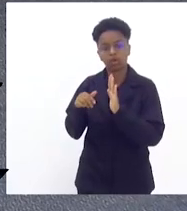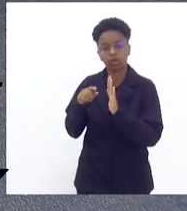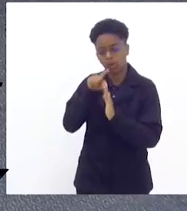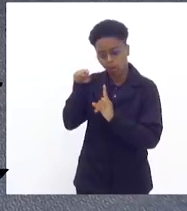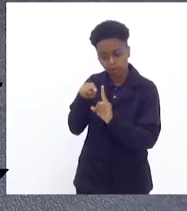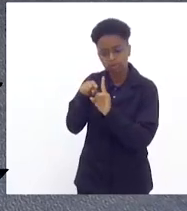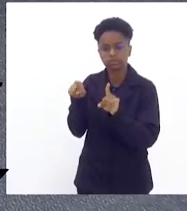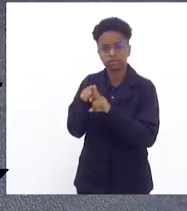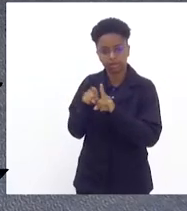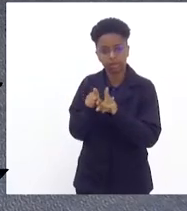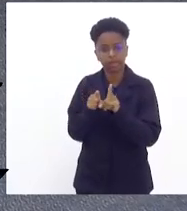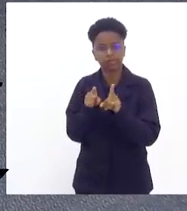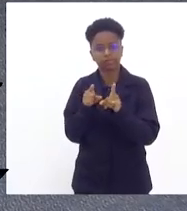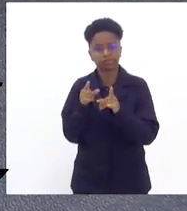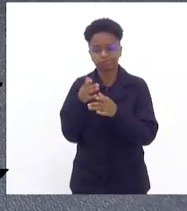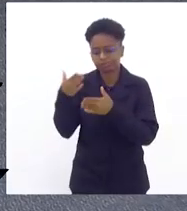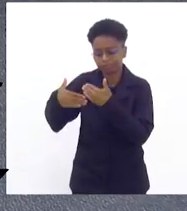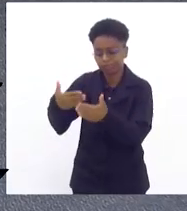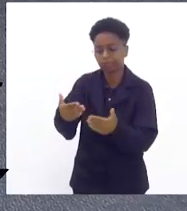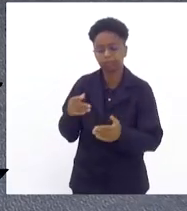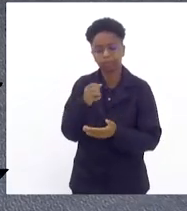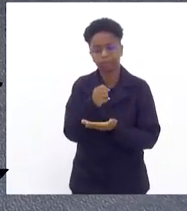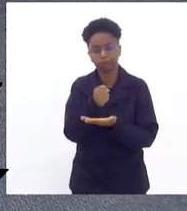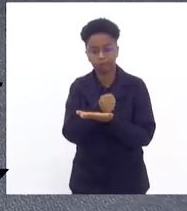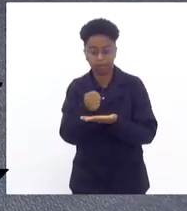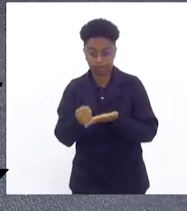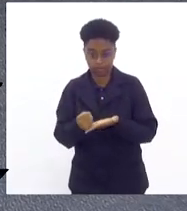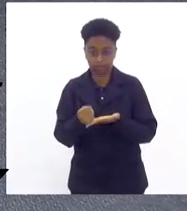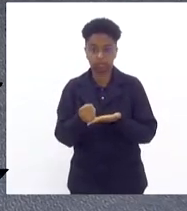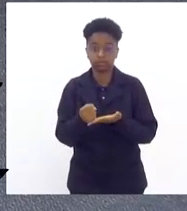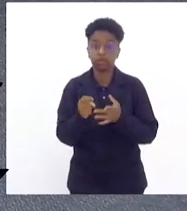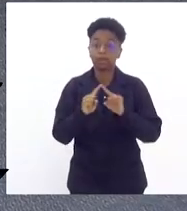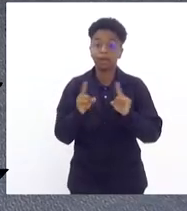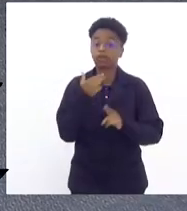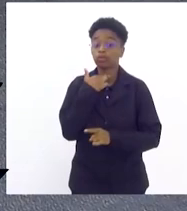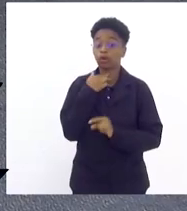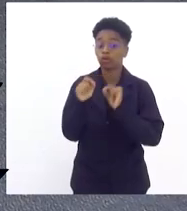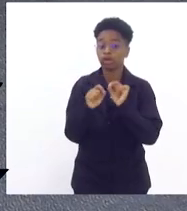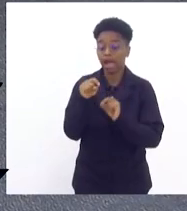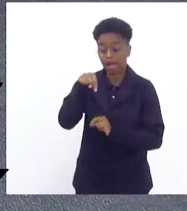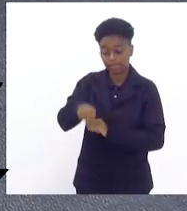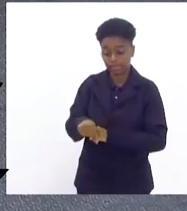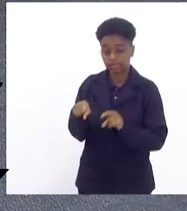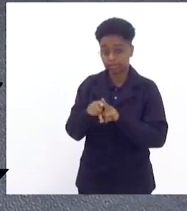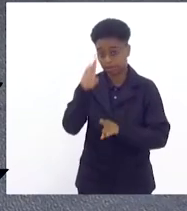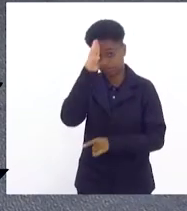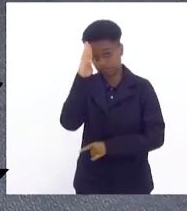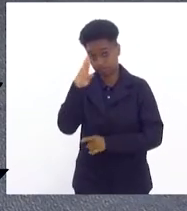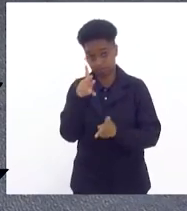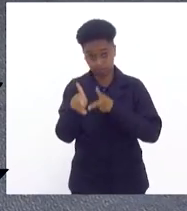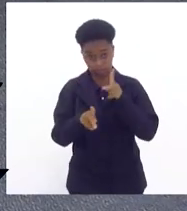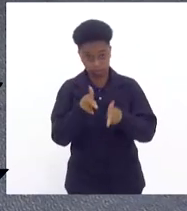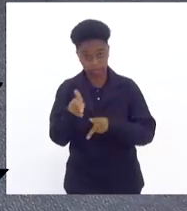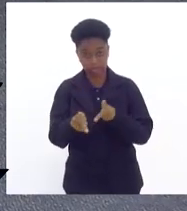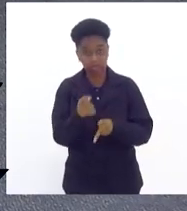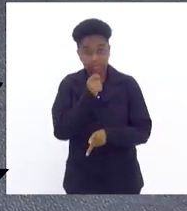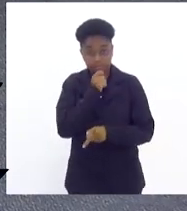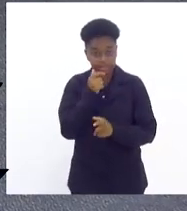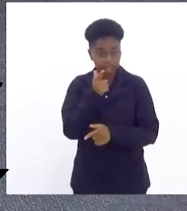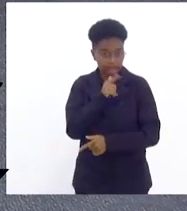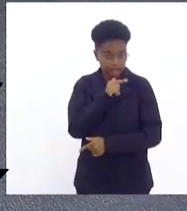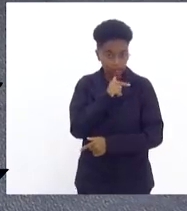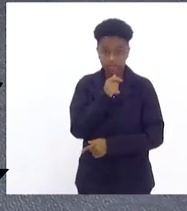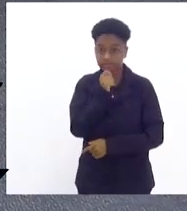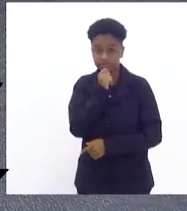desse período estabelecido no contrato de concessão o que não pode é o parlamento e principalmente a população ficar sem água